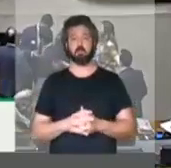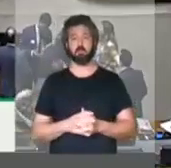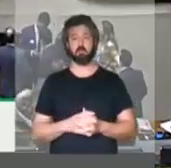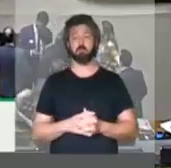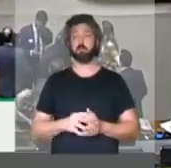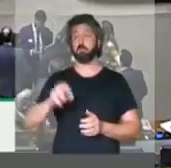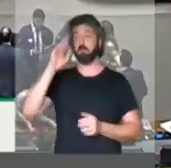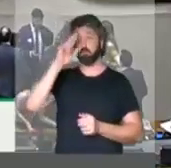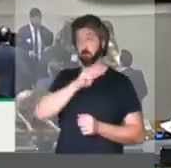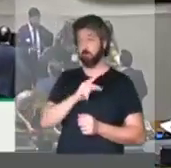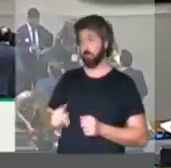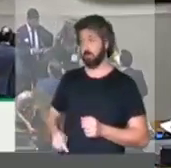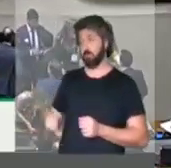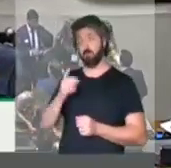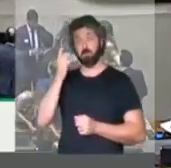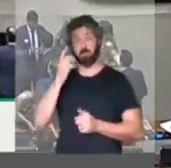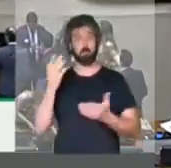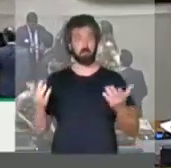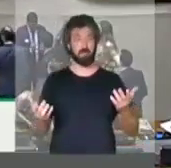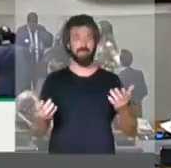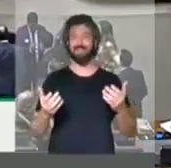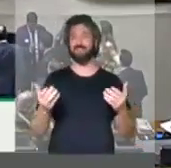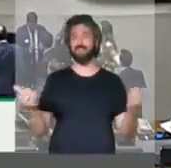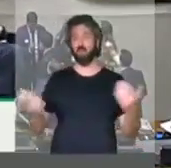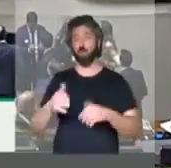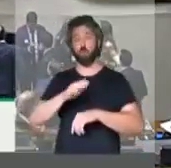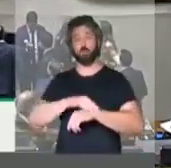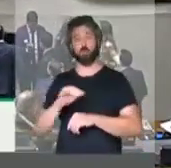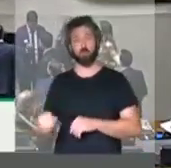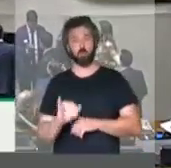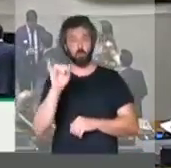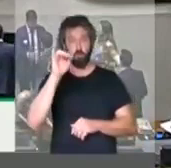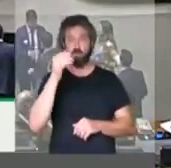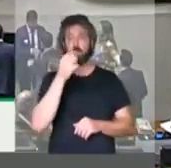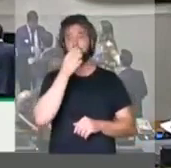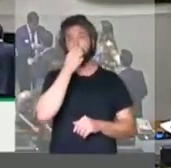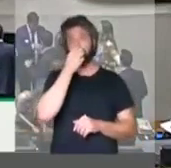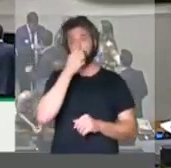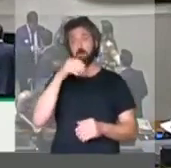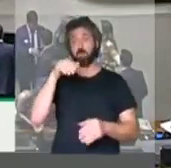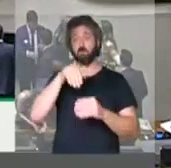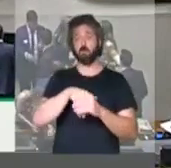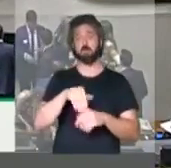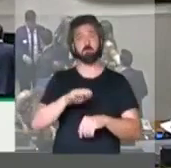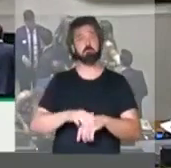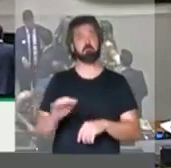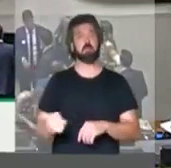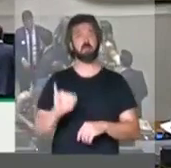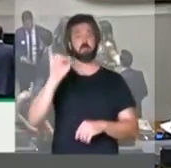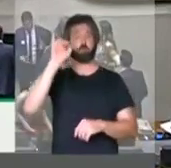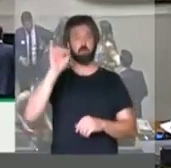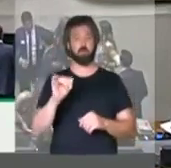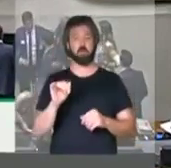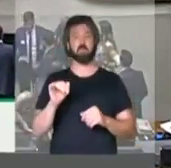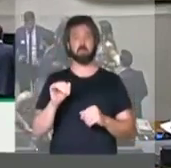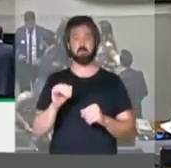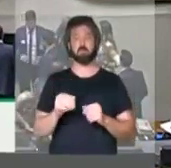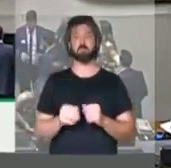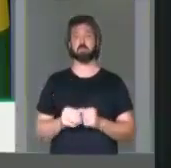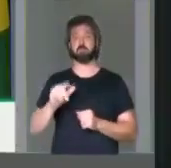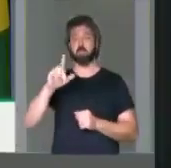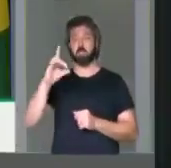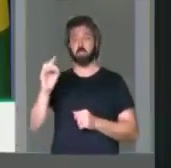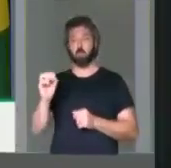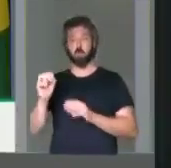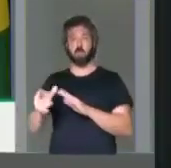Senhor Presidente, senhores deputados, senhores senadores, estamos num momento importante, a votação mais importante antes da LDO